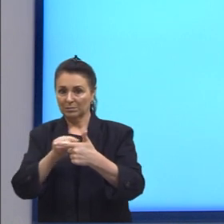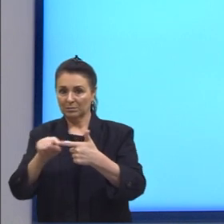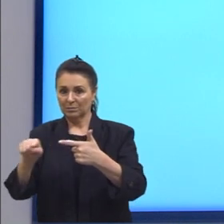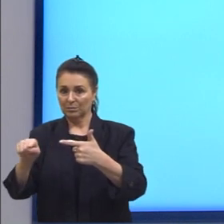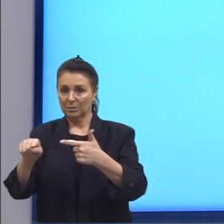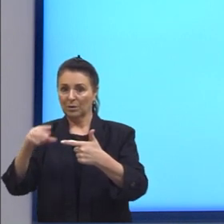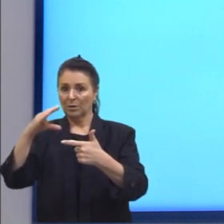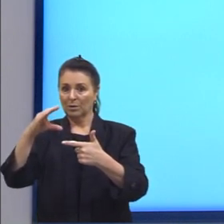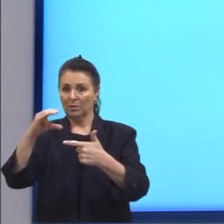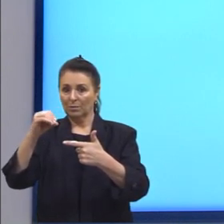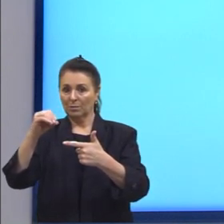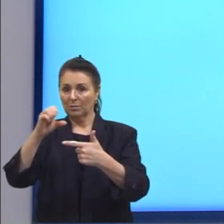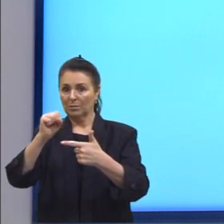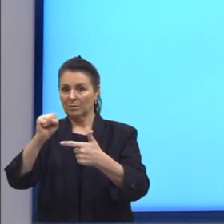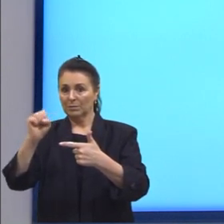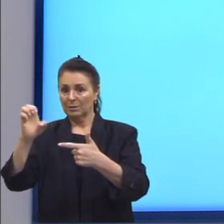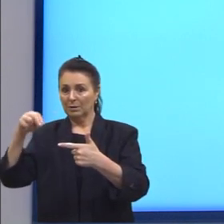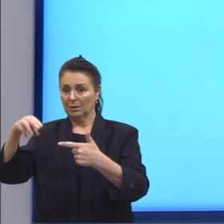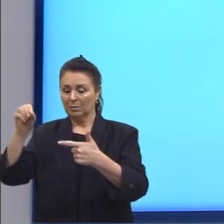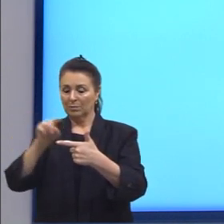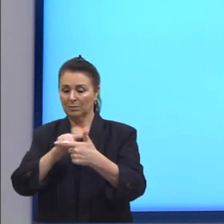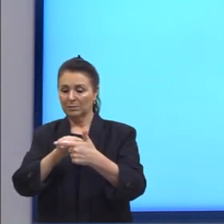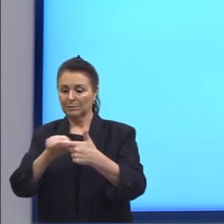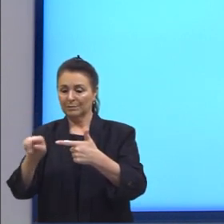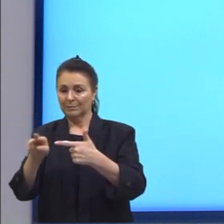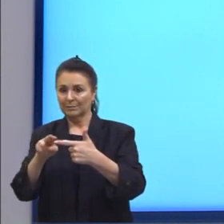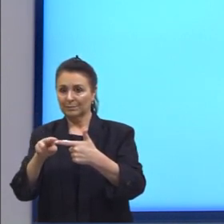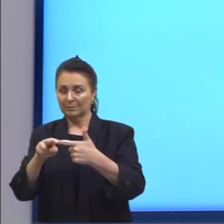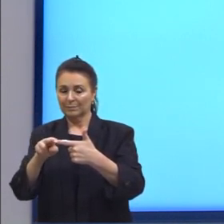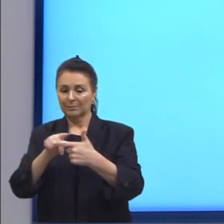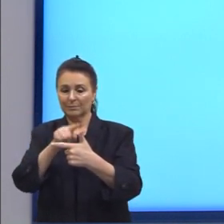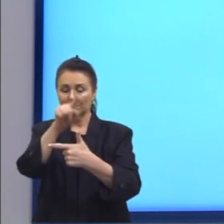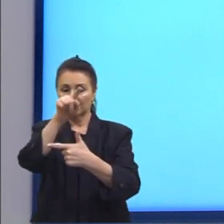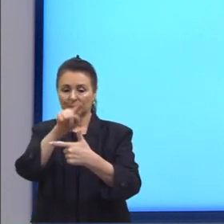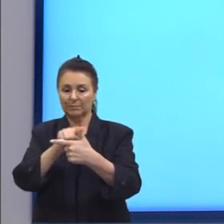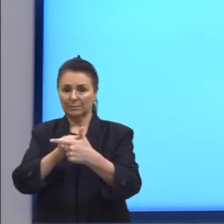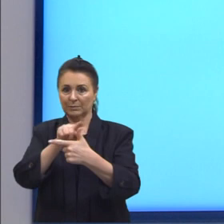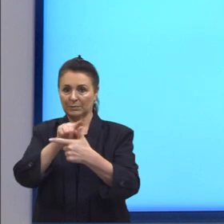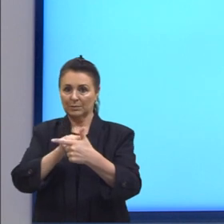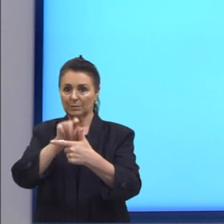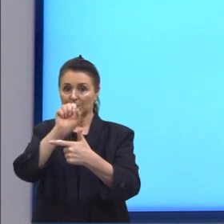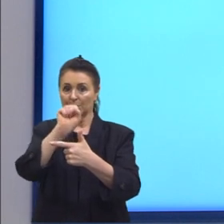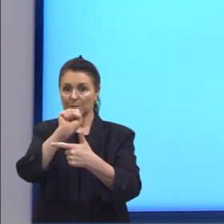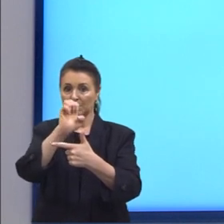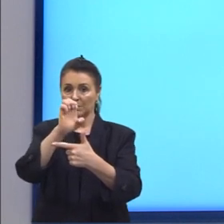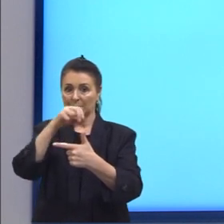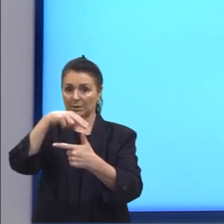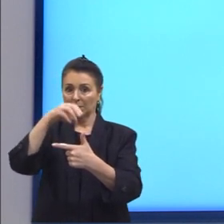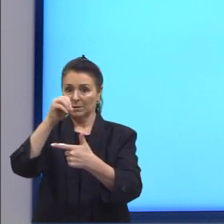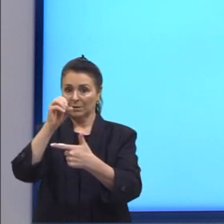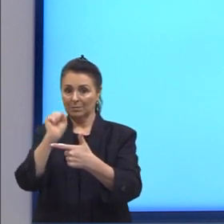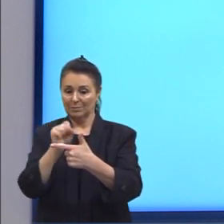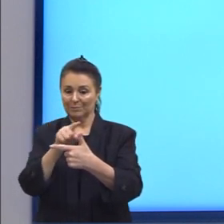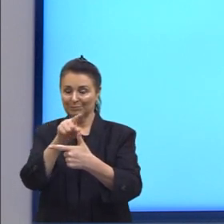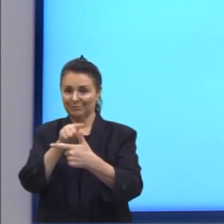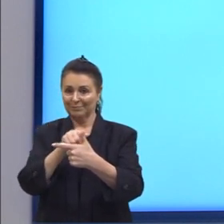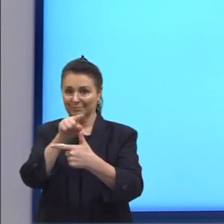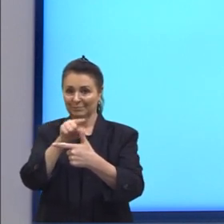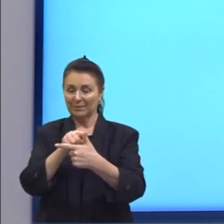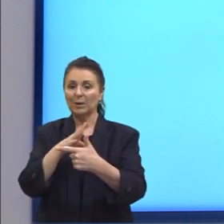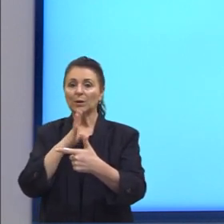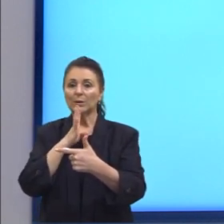cossenos. E o nosso eixo vertical é chamado eixo dos senos. Então, eles são